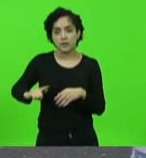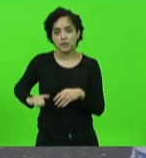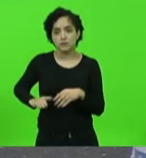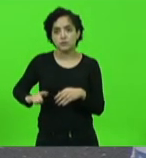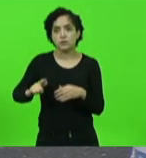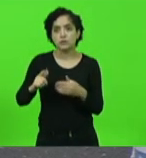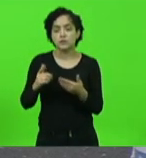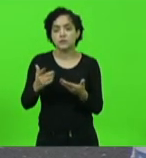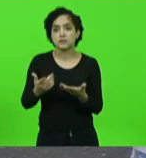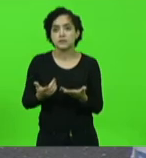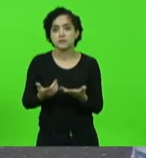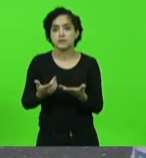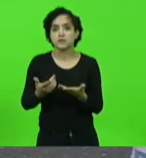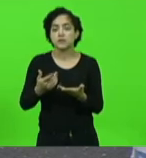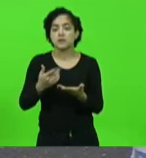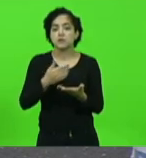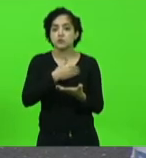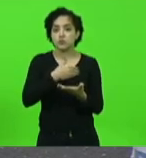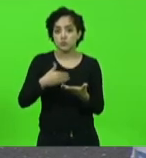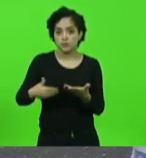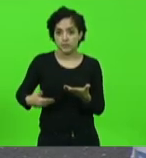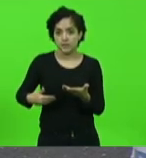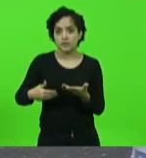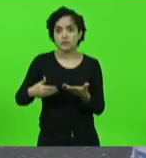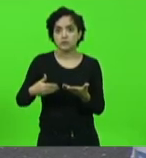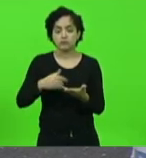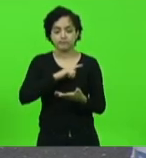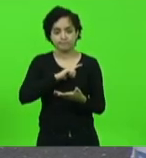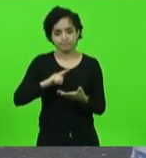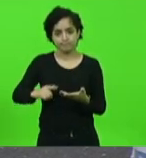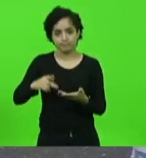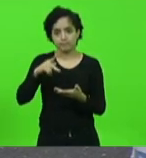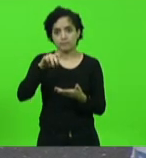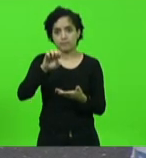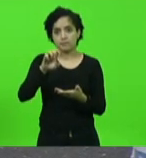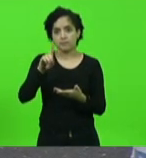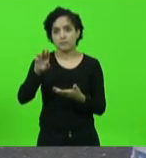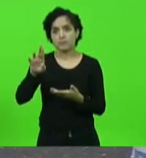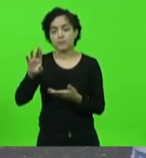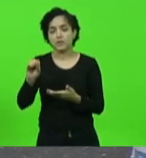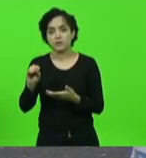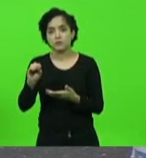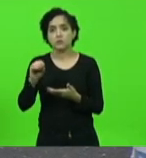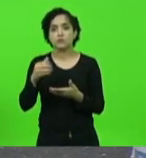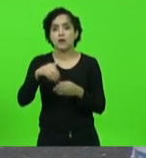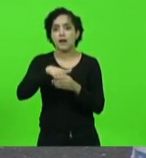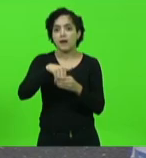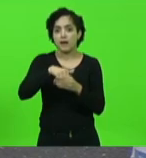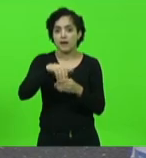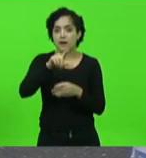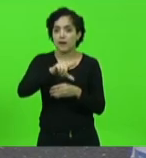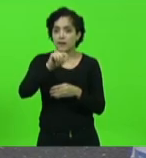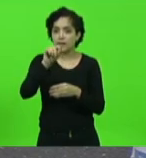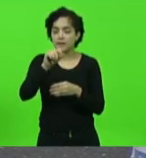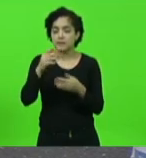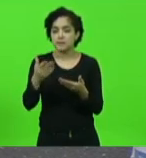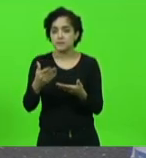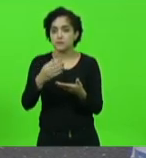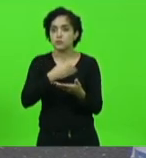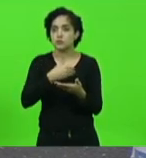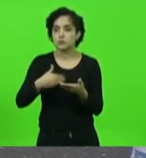do governador Pedro Ivo Campos a eleição do governador